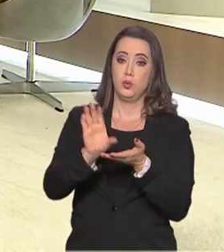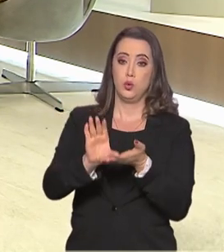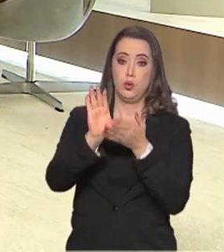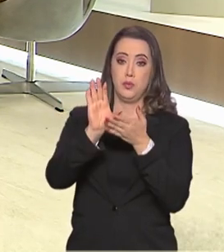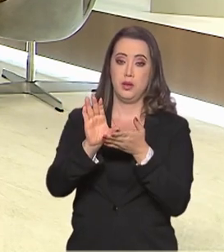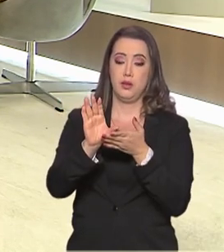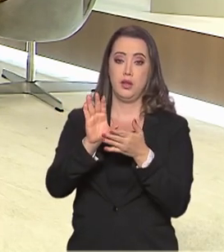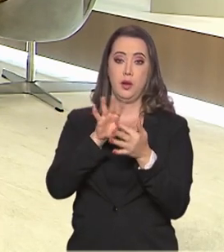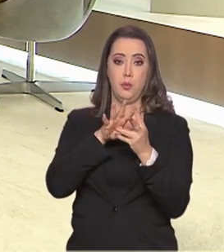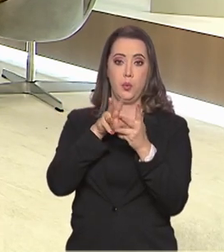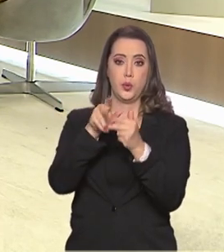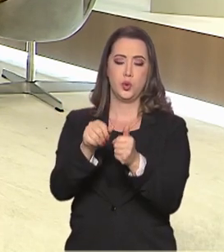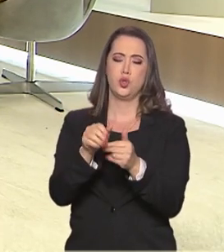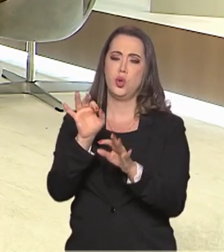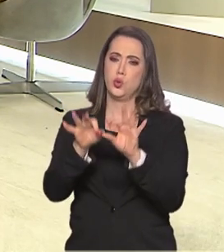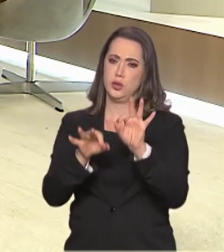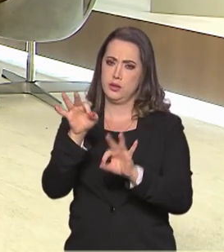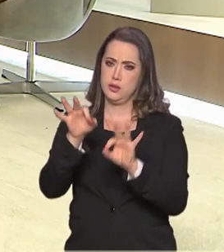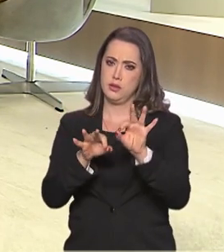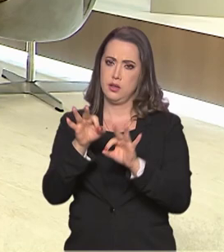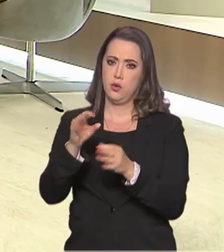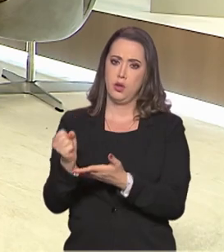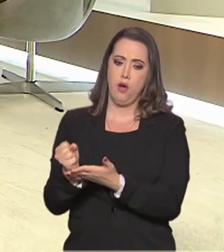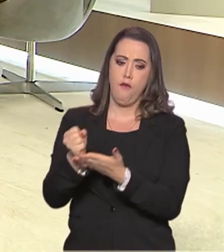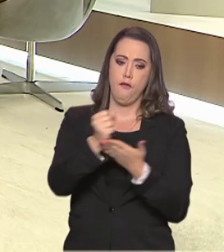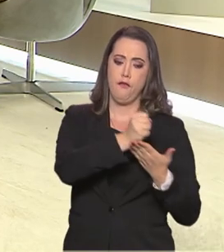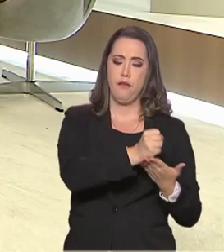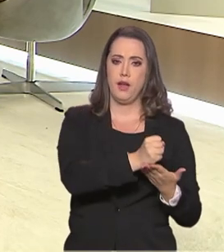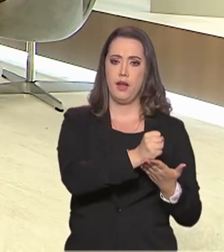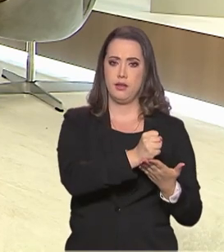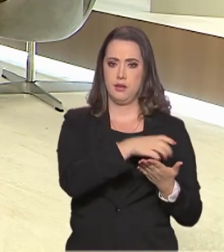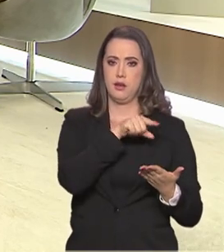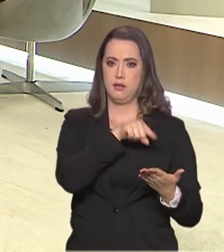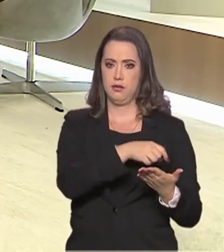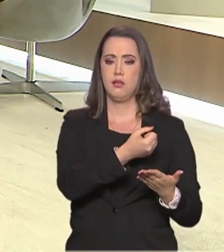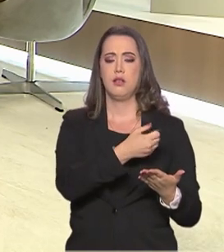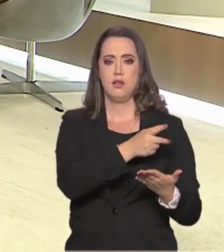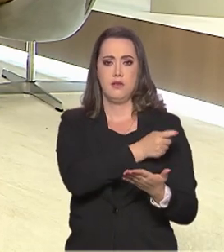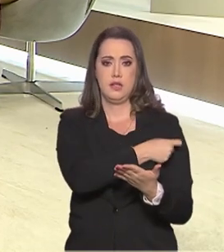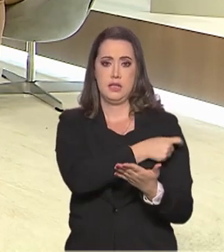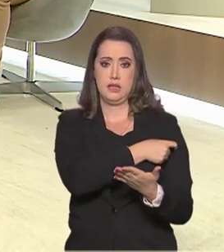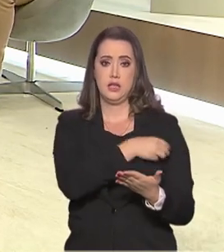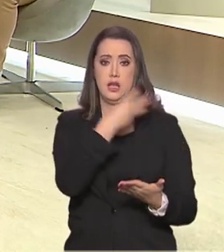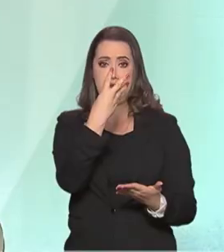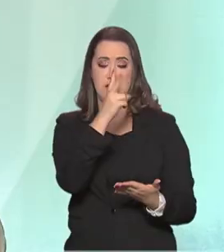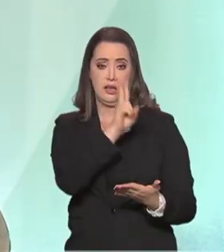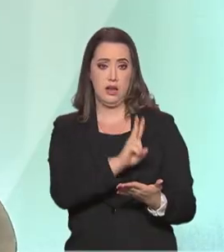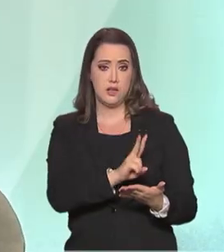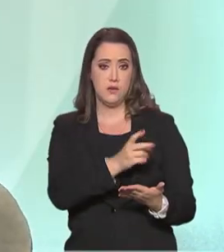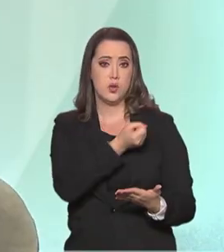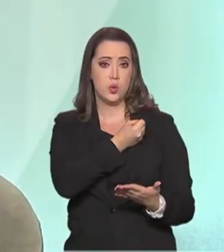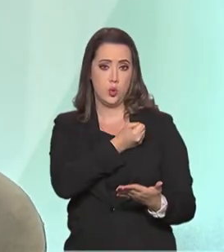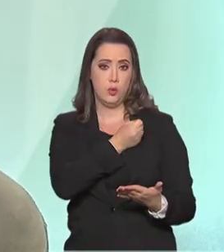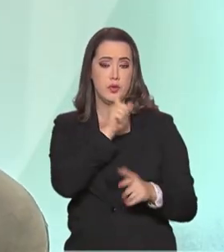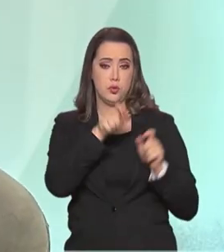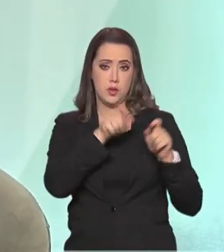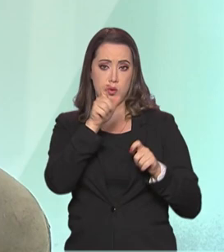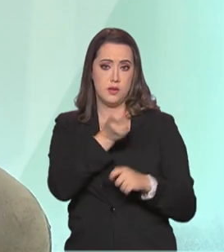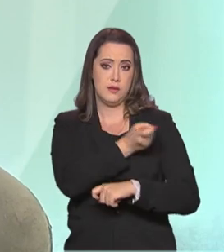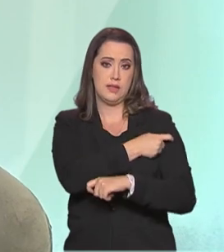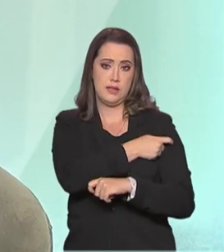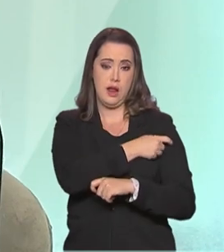doação e oferta dessas vacinas ou três vezes o número da vacina para cada país, então foi uma decisão muito